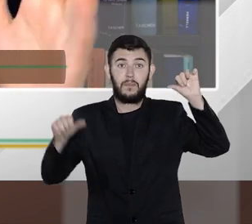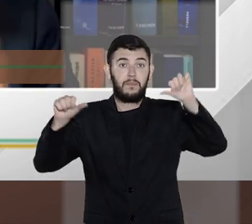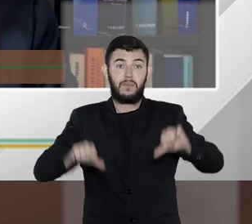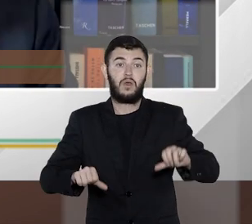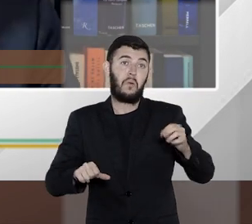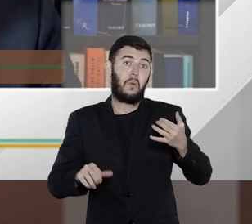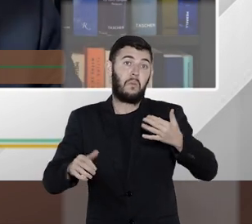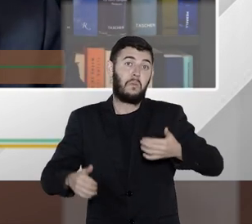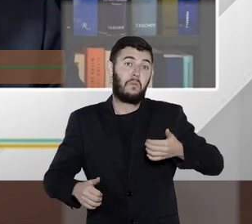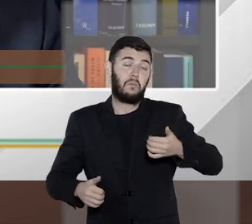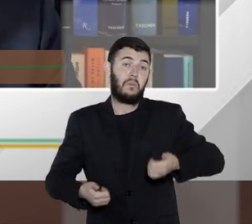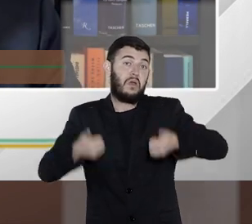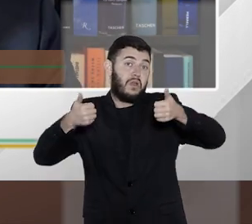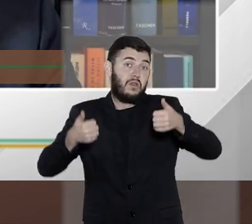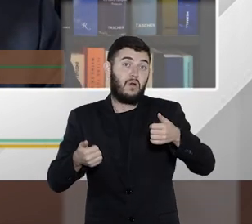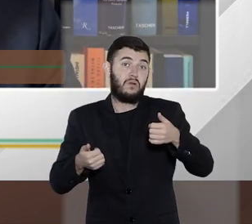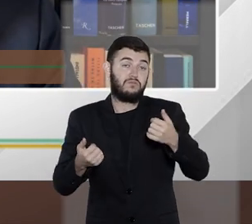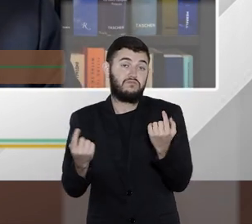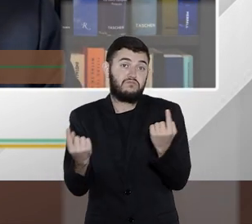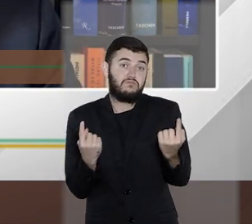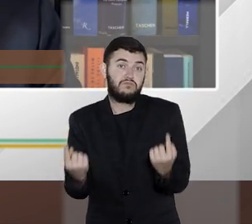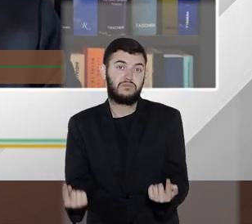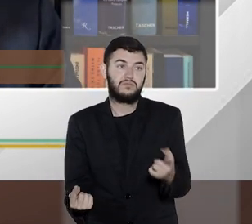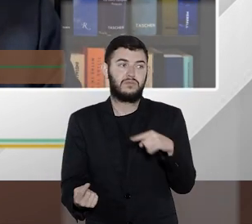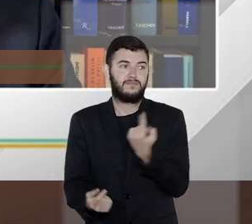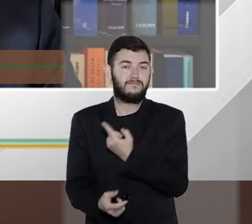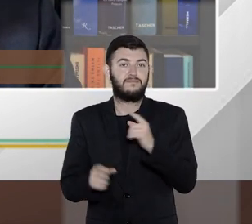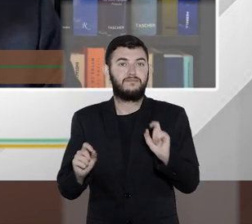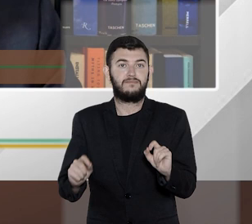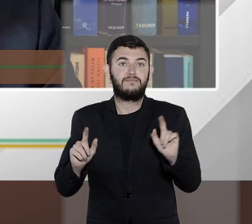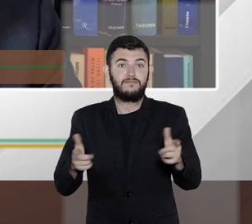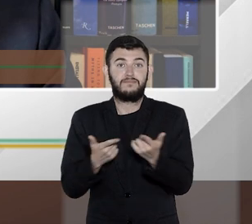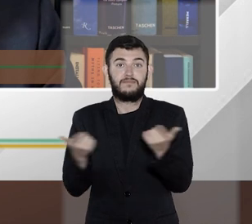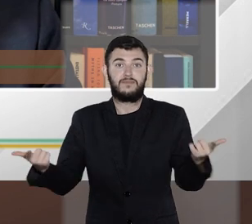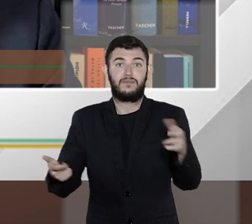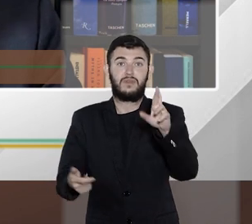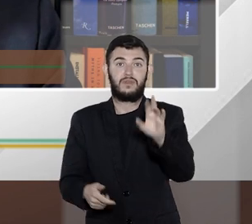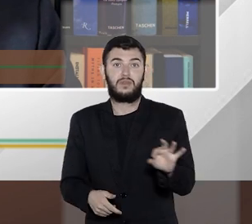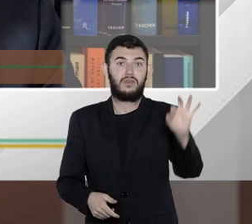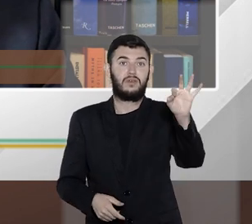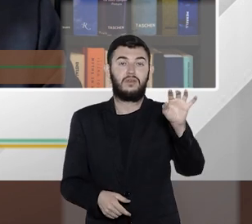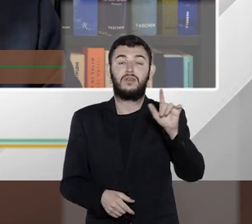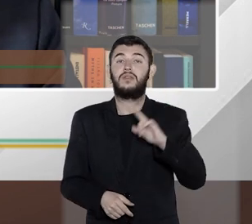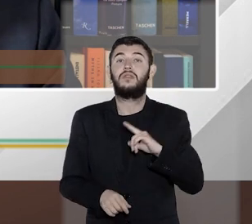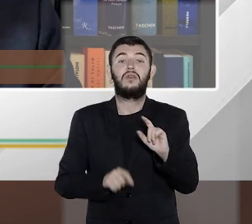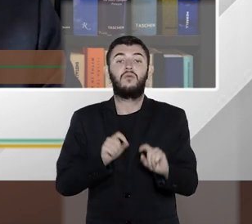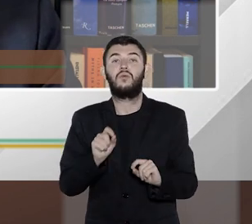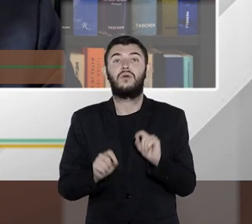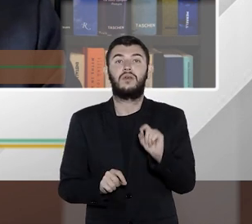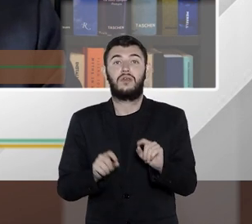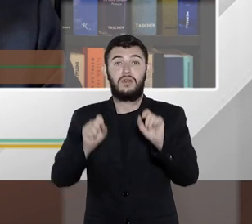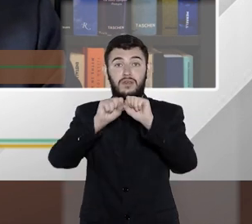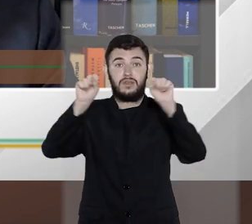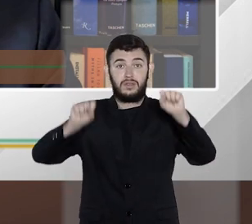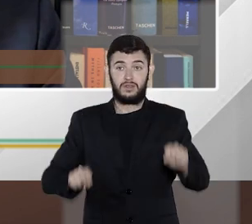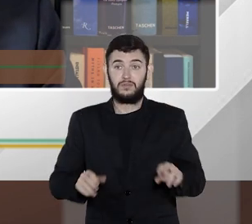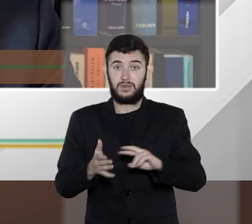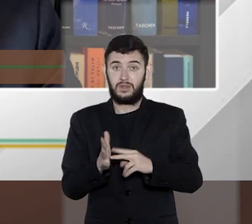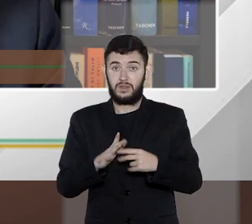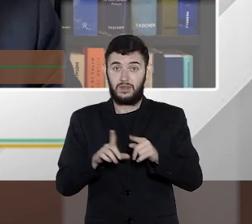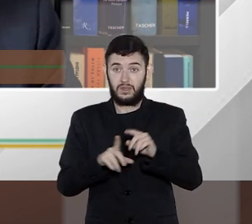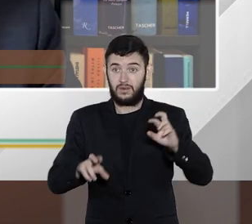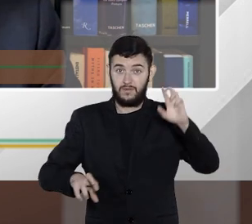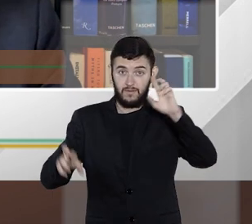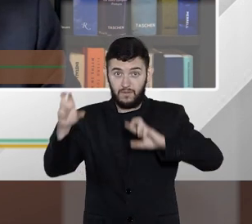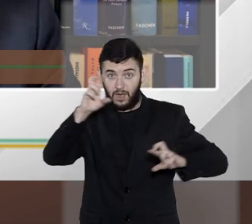pior ou melhor enfim depende de como a gente encarar a Receita Federal inclusive tem sistemas de vasculhamento